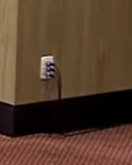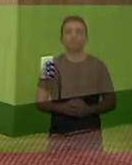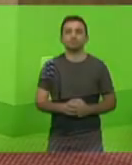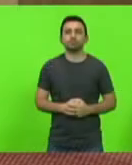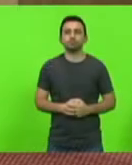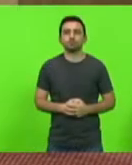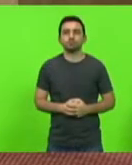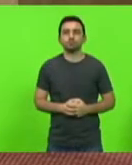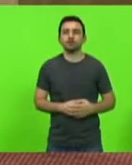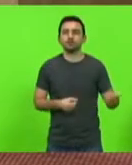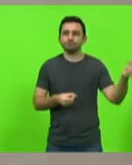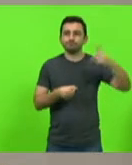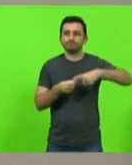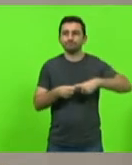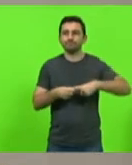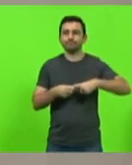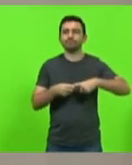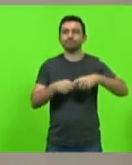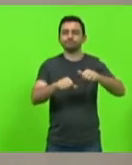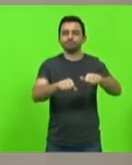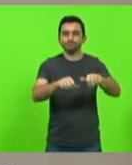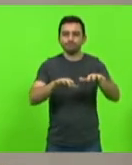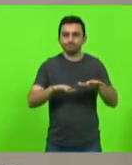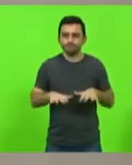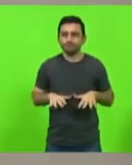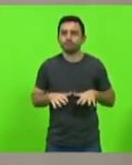Reaberta a sessão, passamos a ordem do dia.